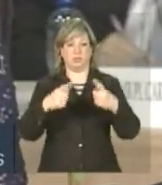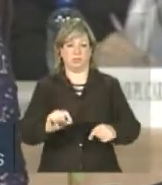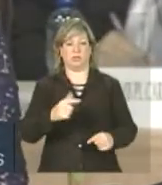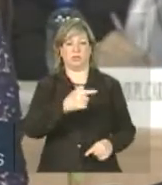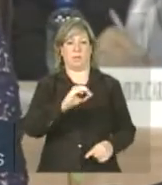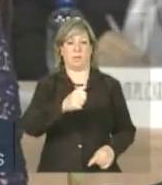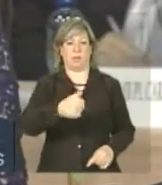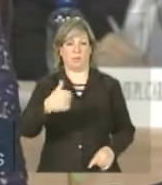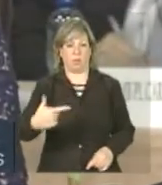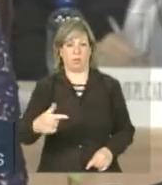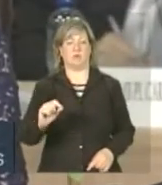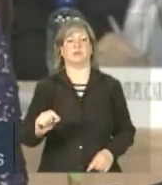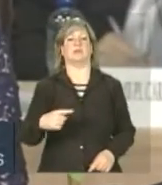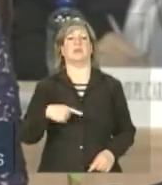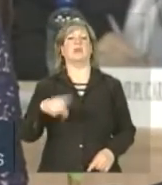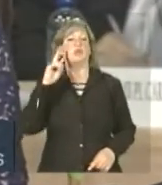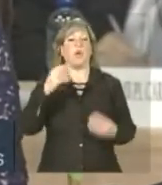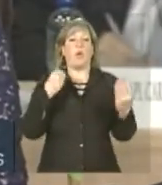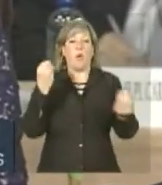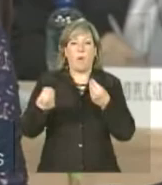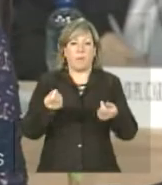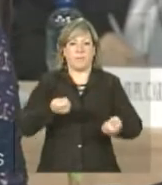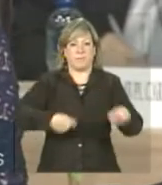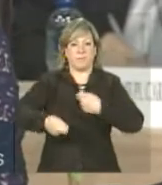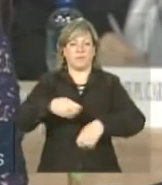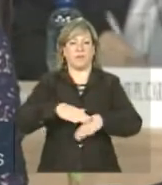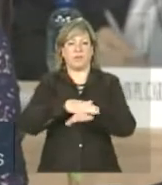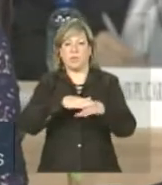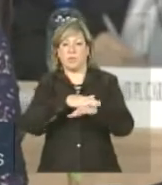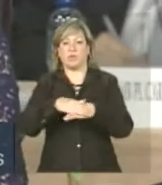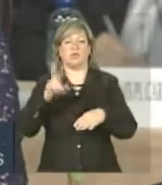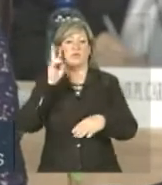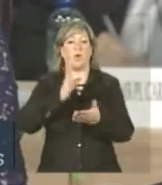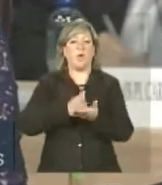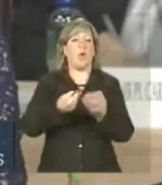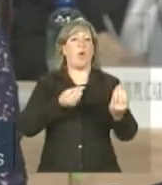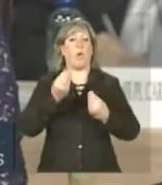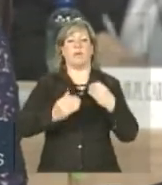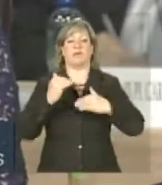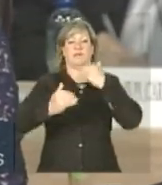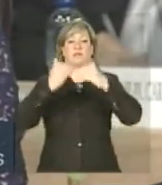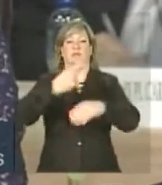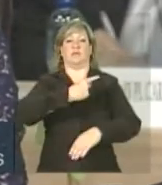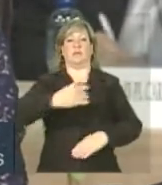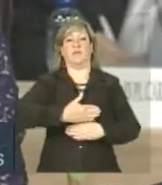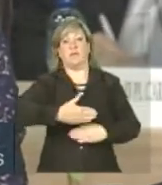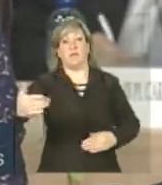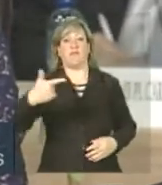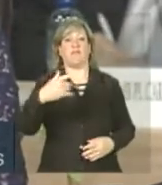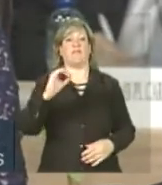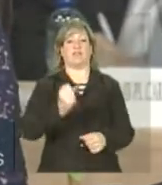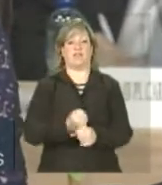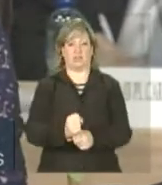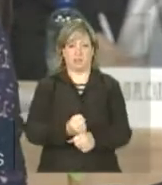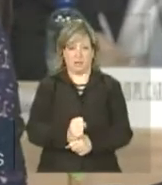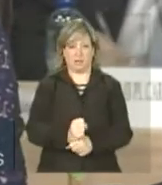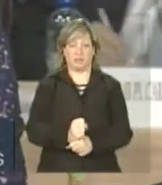discussões sobre os rumos do desenvolvimento sustentável para os próximos 20 anos,